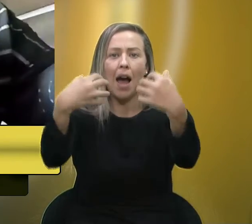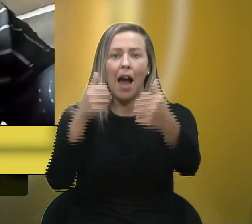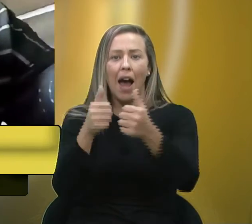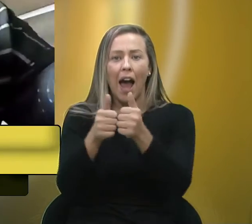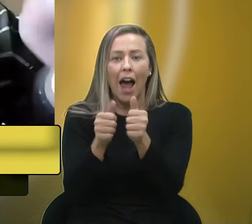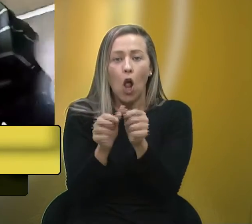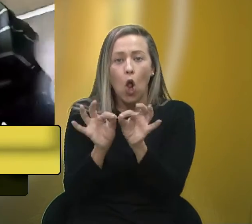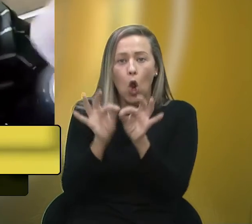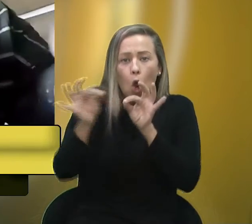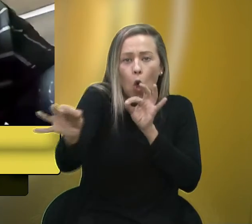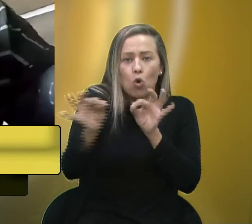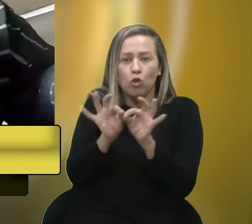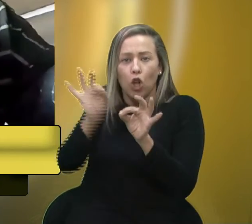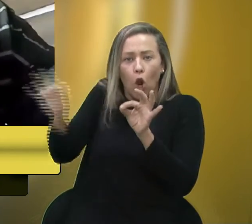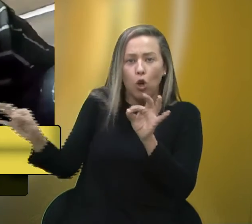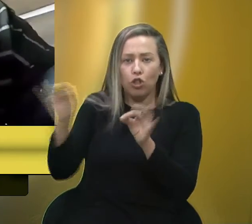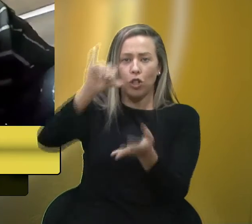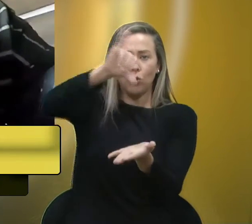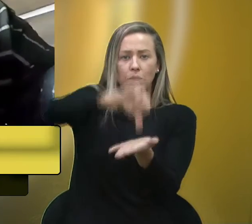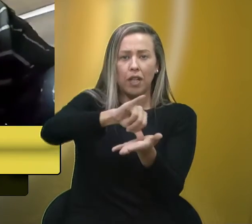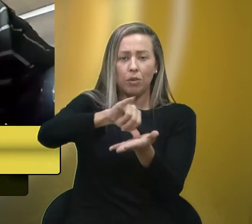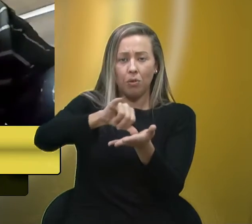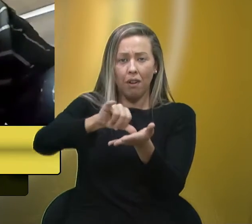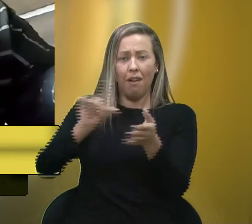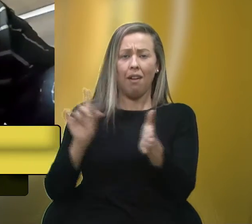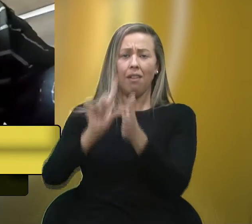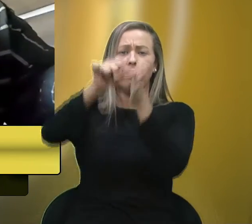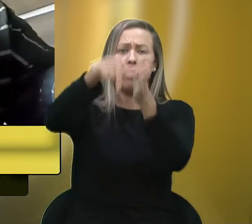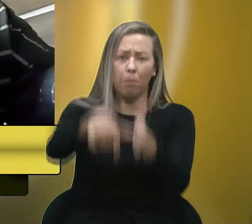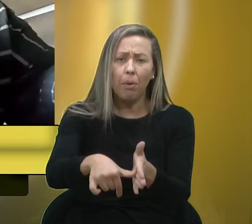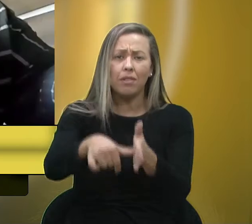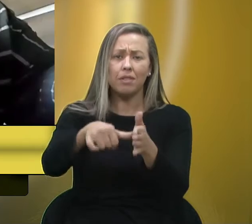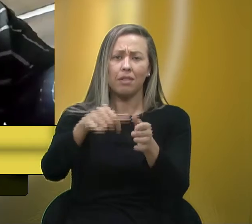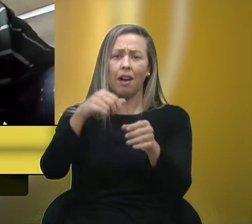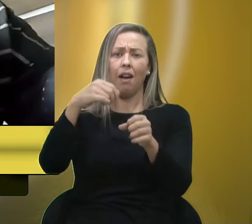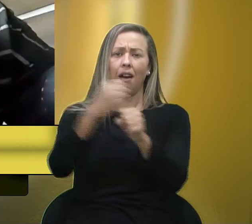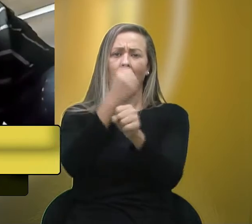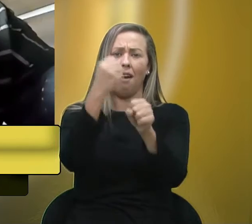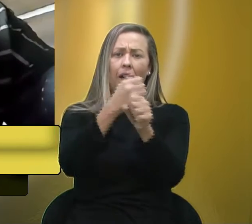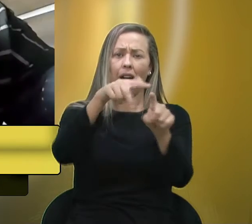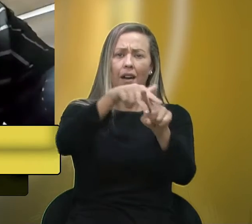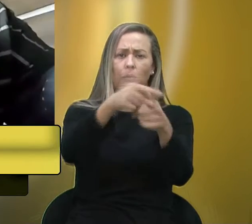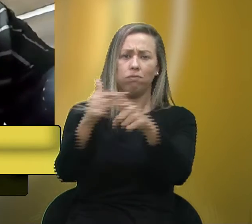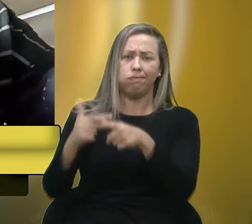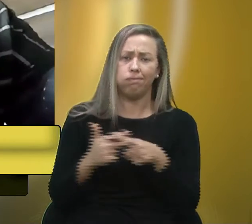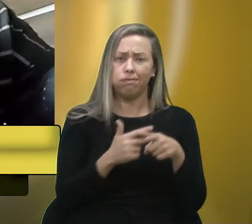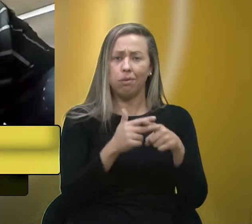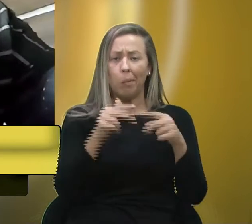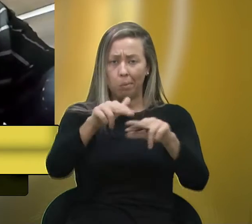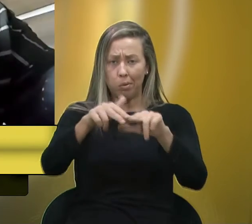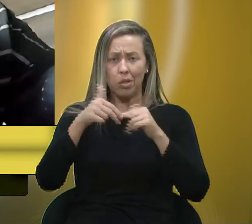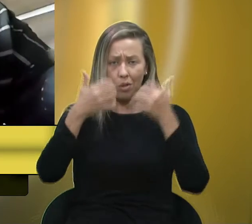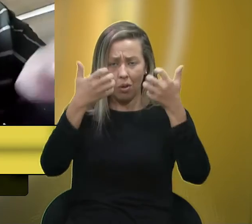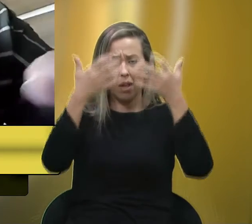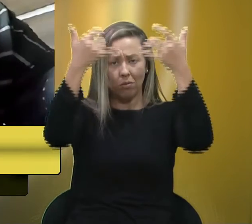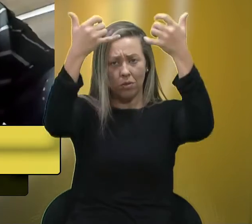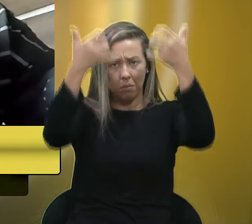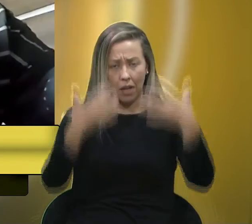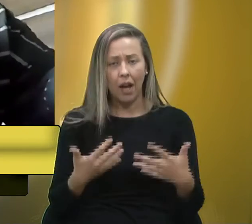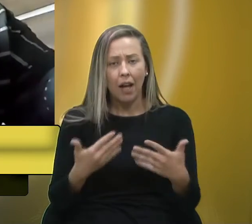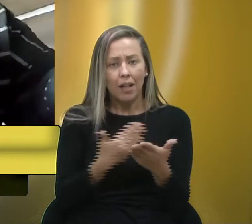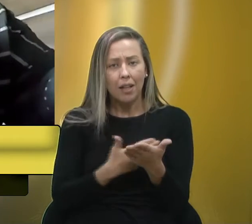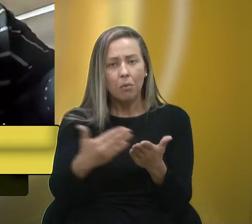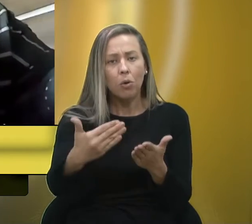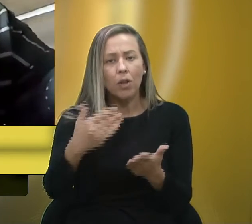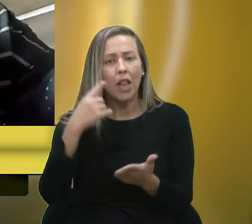ficam sempre para depois. Então, eu quero dizer, vereadora, que bom que partiu da